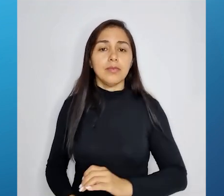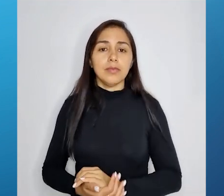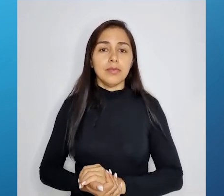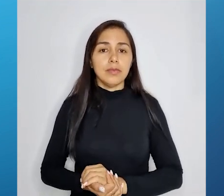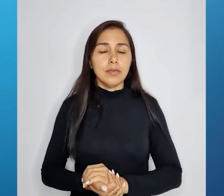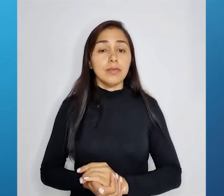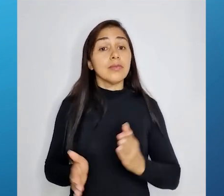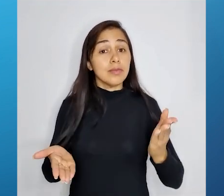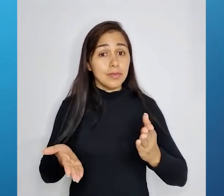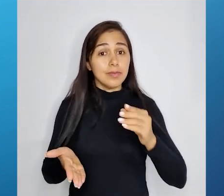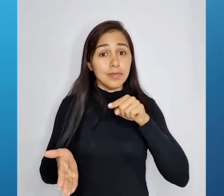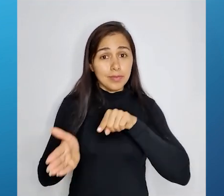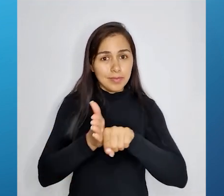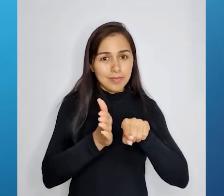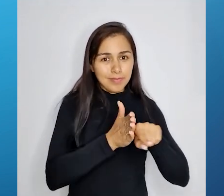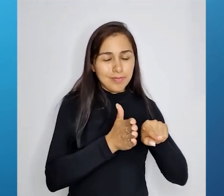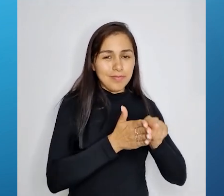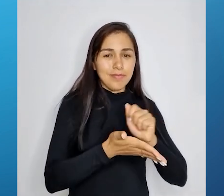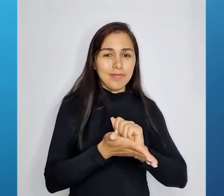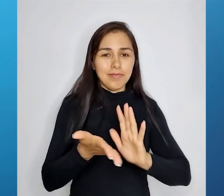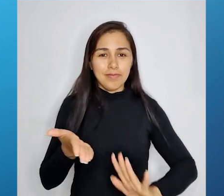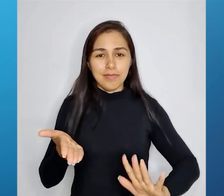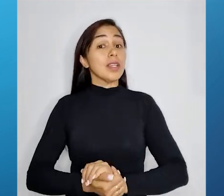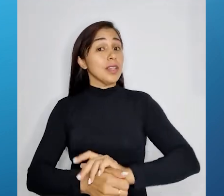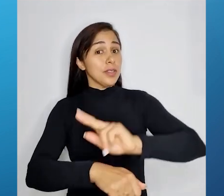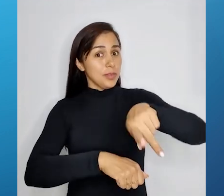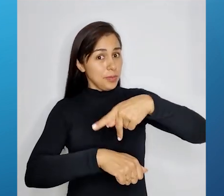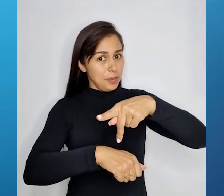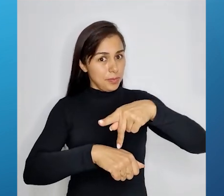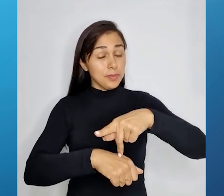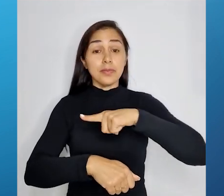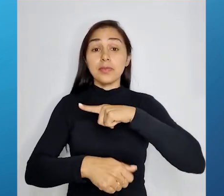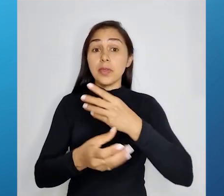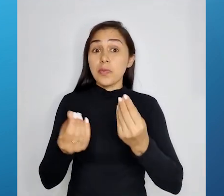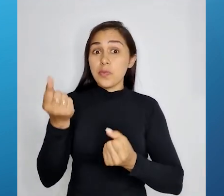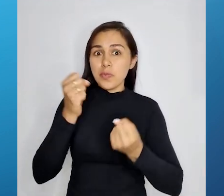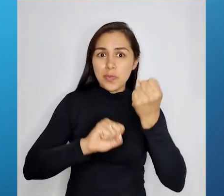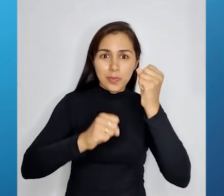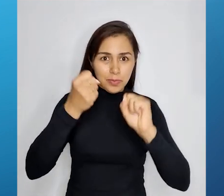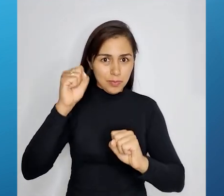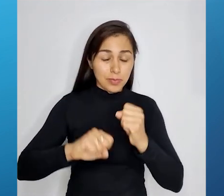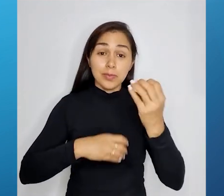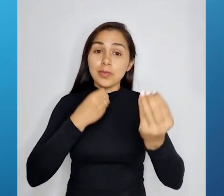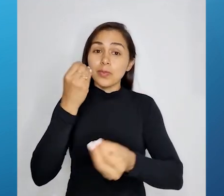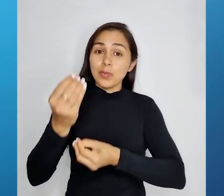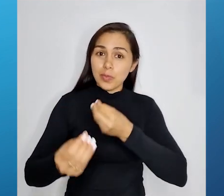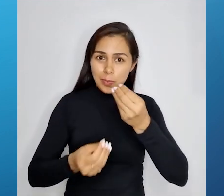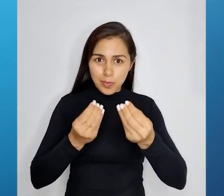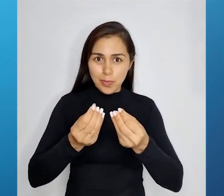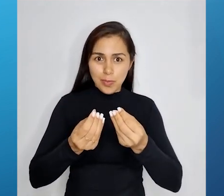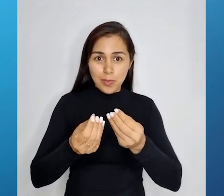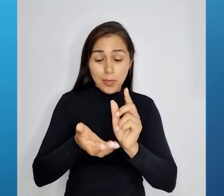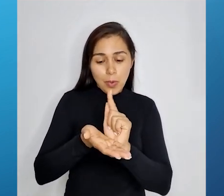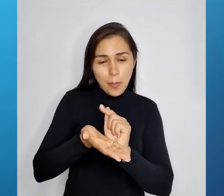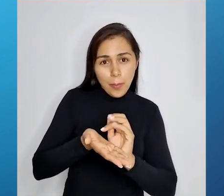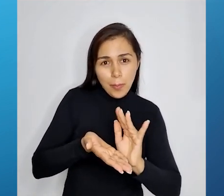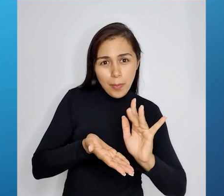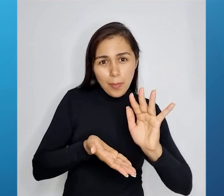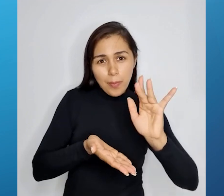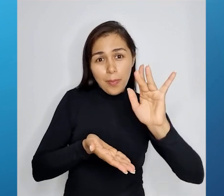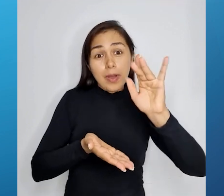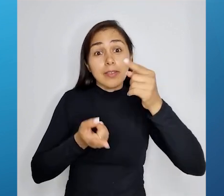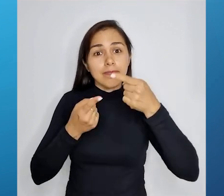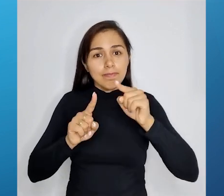Vamos realizar alguns exercícios? Em um país altamente industrializado, como as emissões de gases do efeito